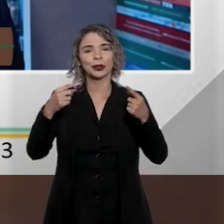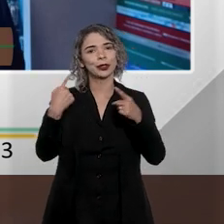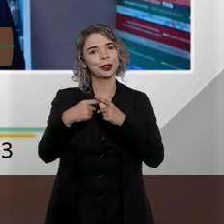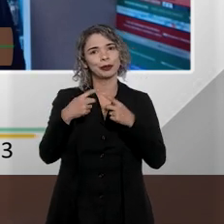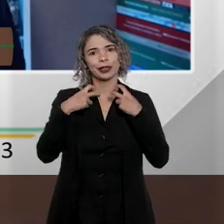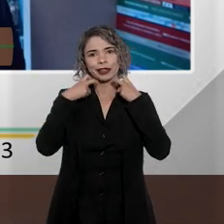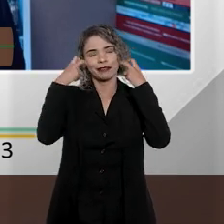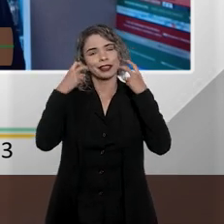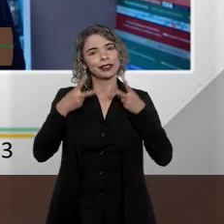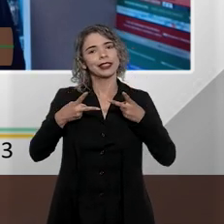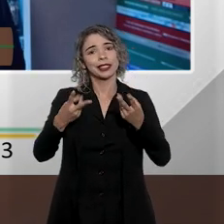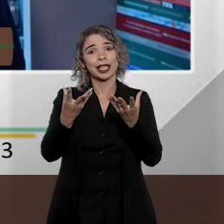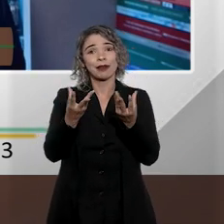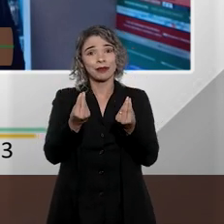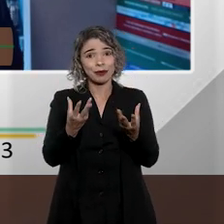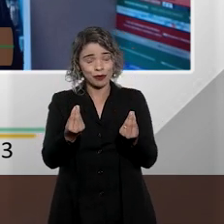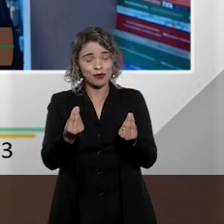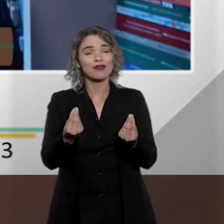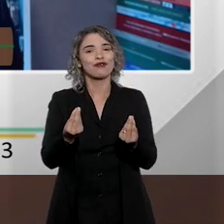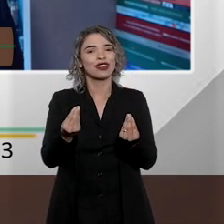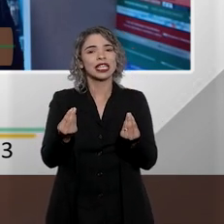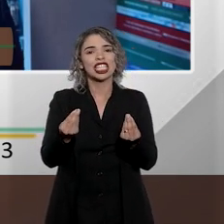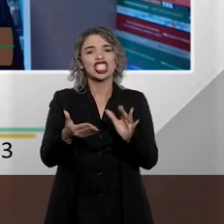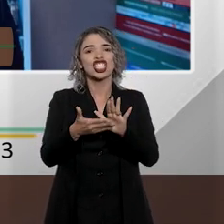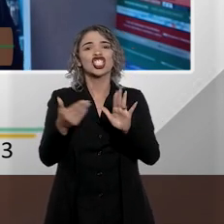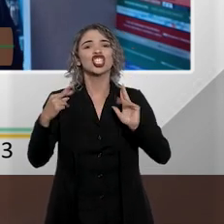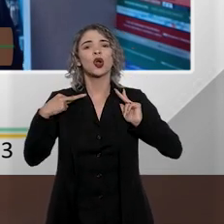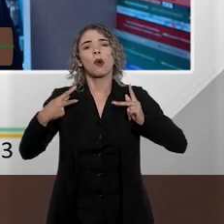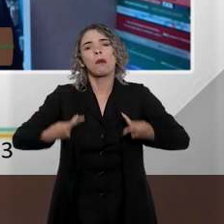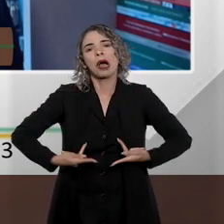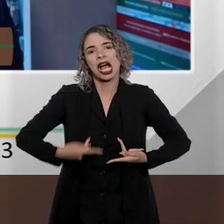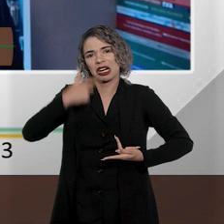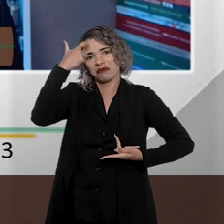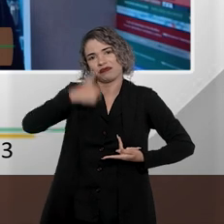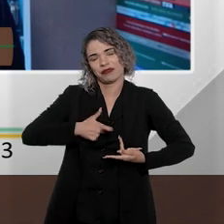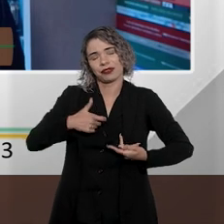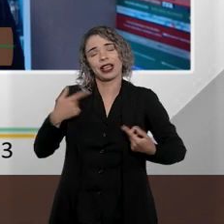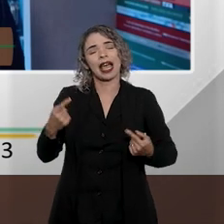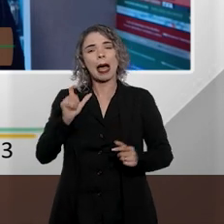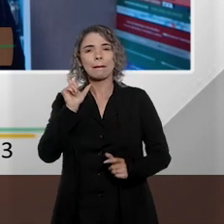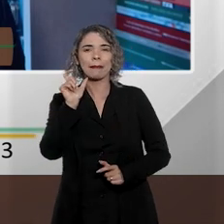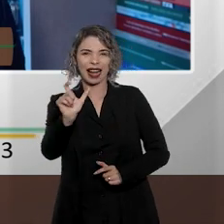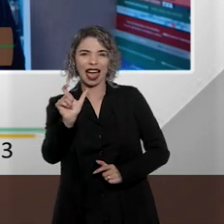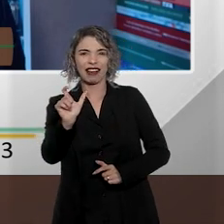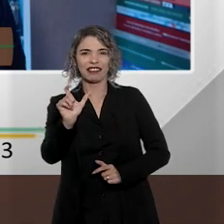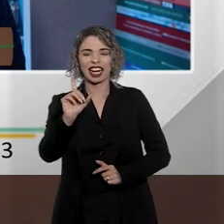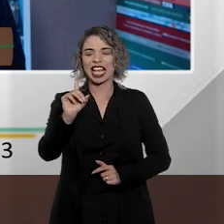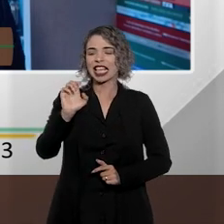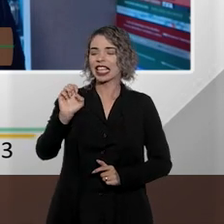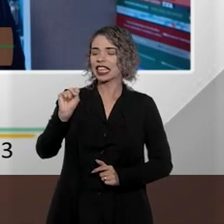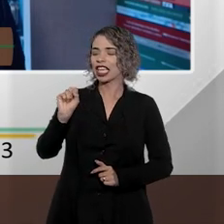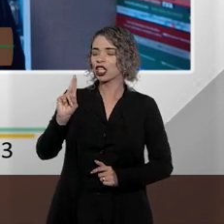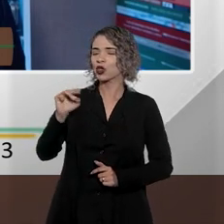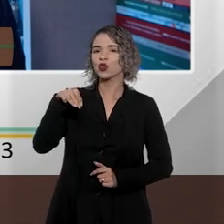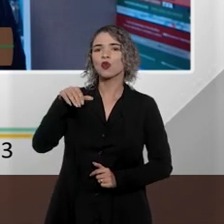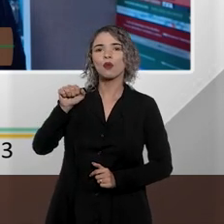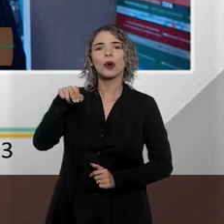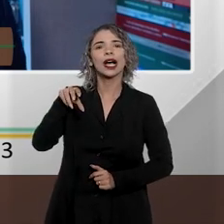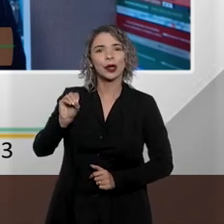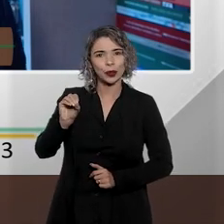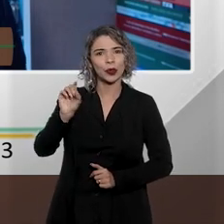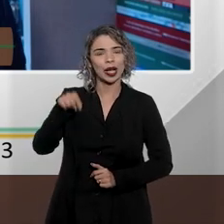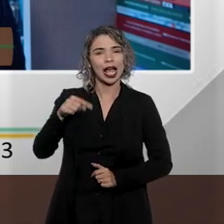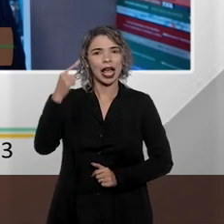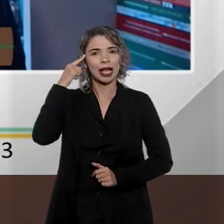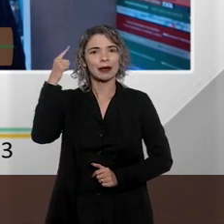constrangimento sempre muito cruel e desumanizador. Acho que essa é a palavra que mais, talvez, defina a ideia do que